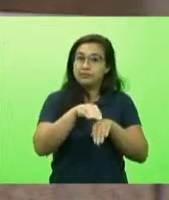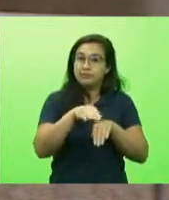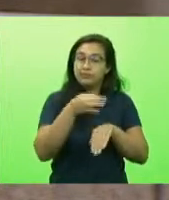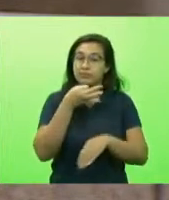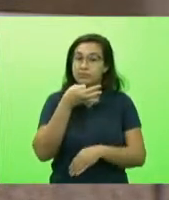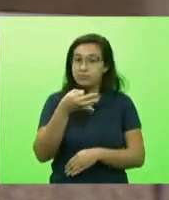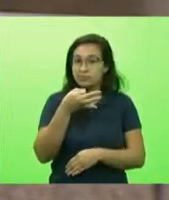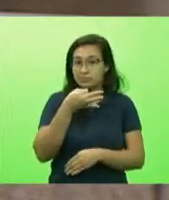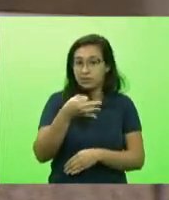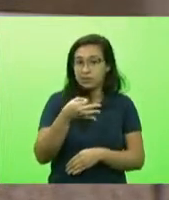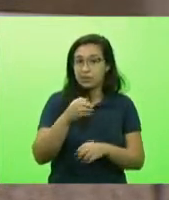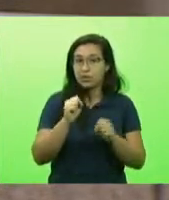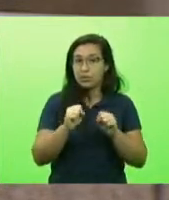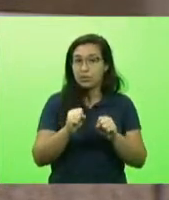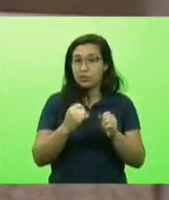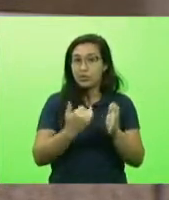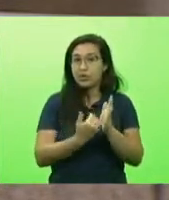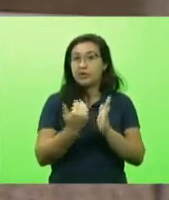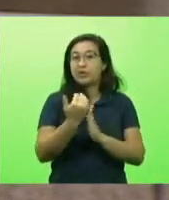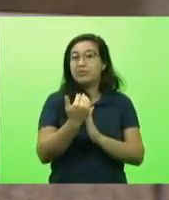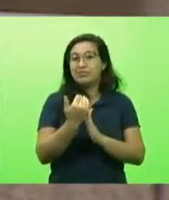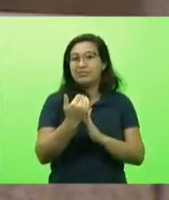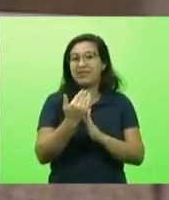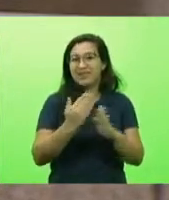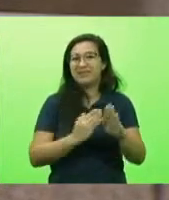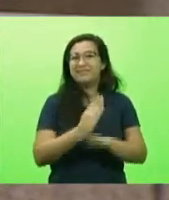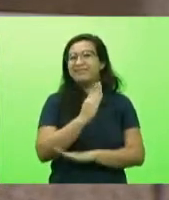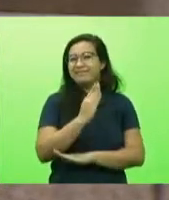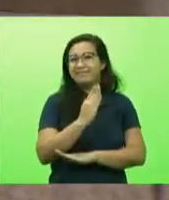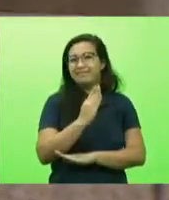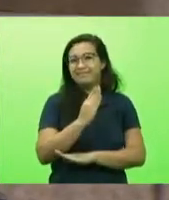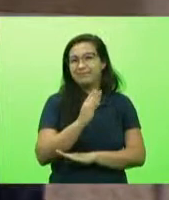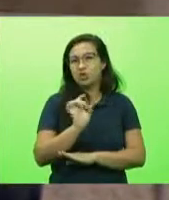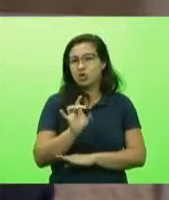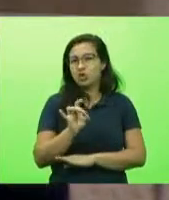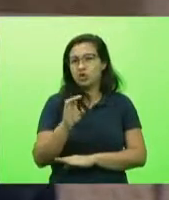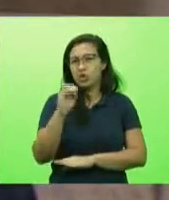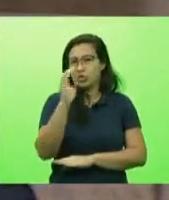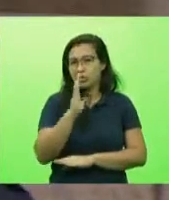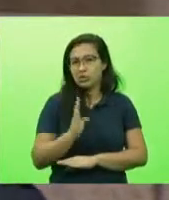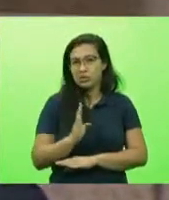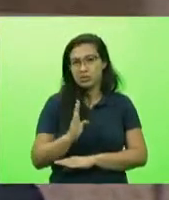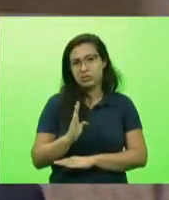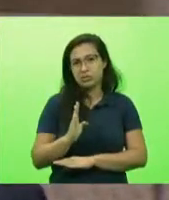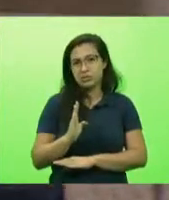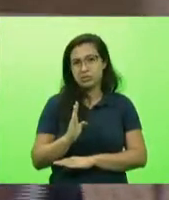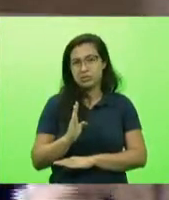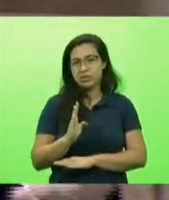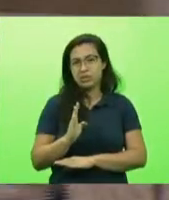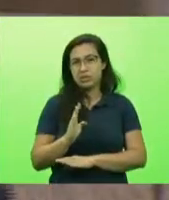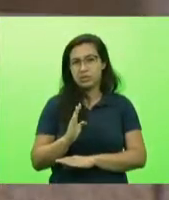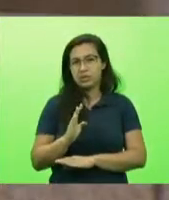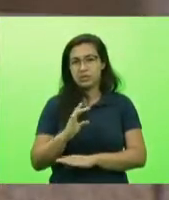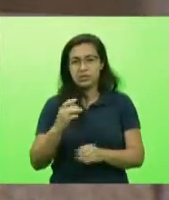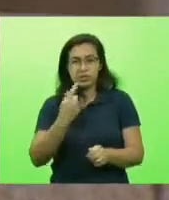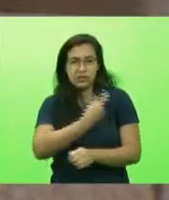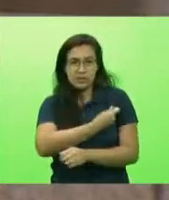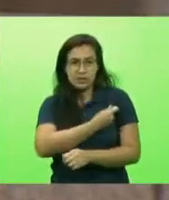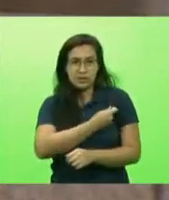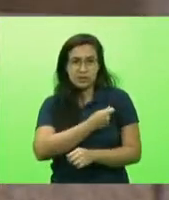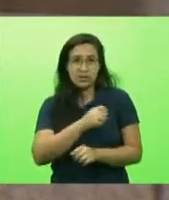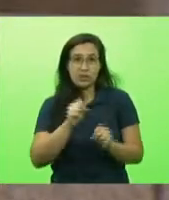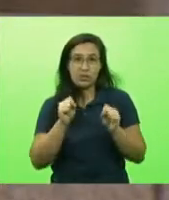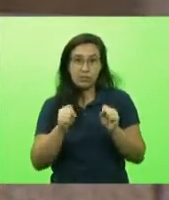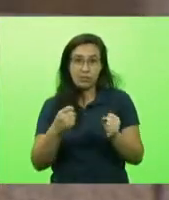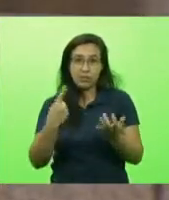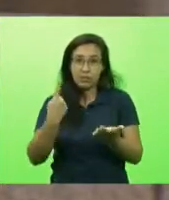ir além do plano nacional de imunização fazendo o plano estadual de imunização com esses recursos que